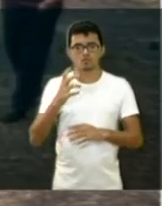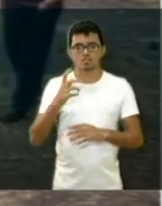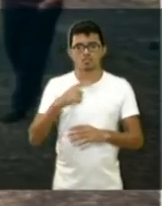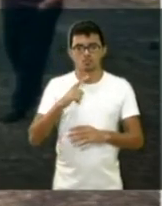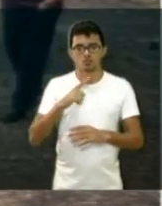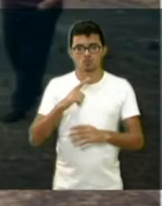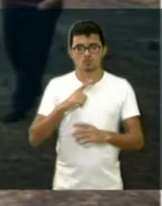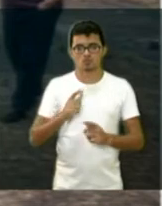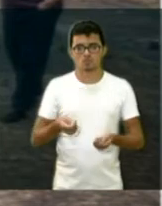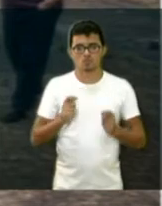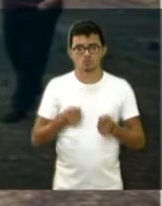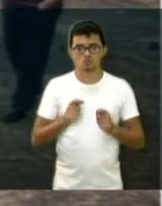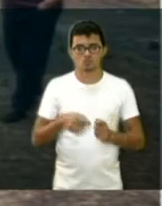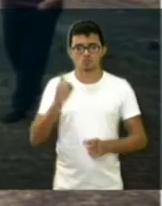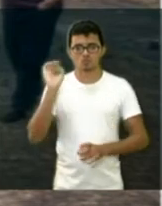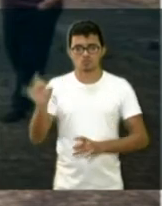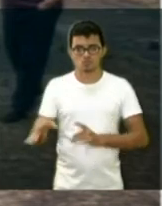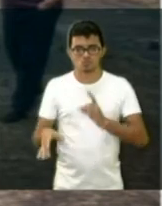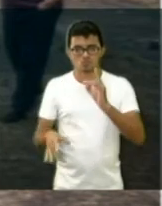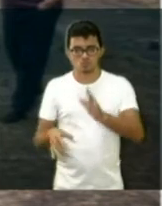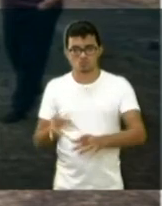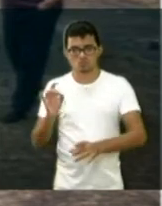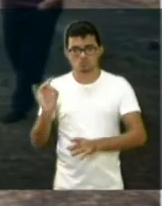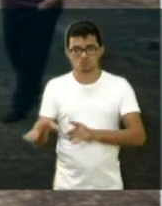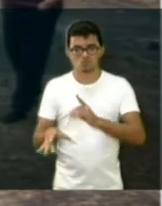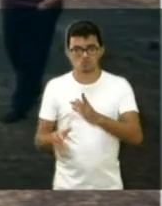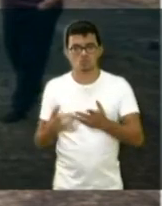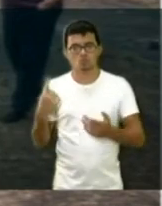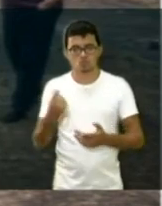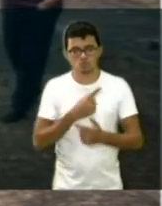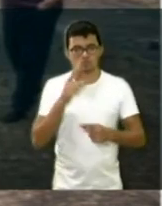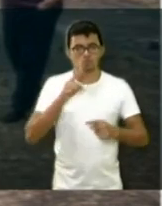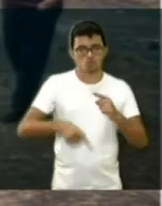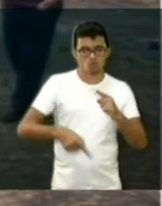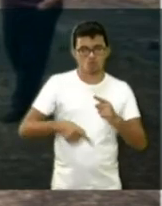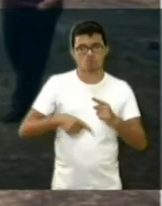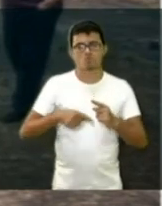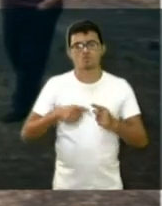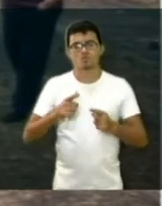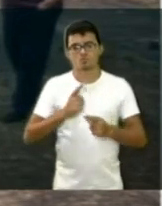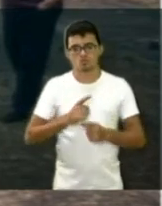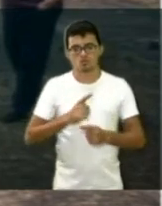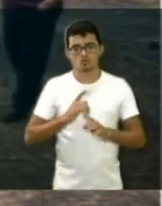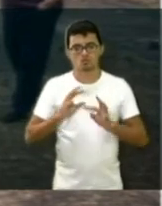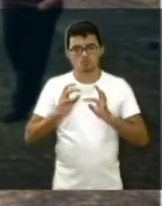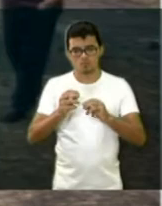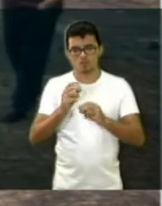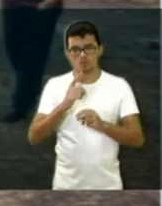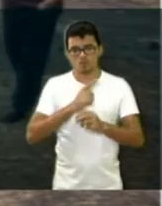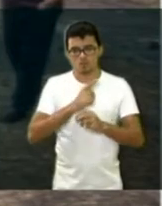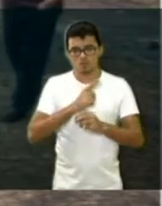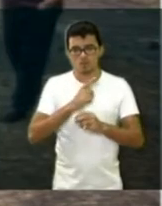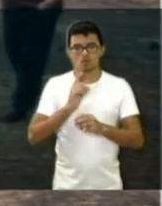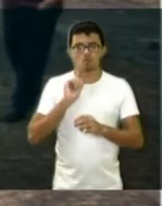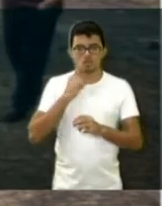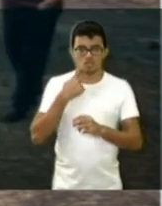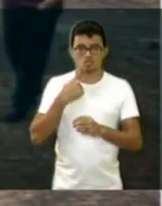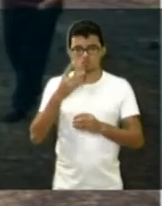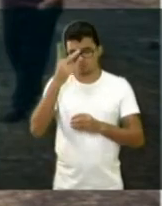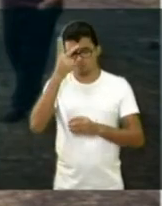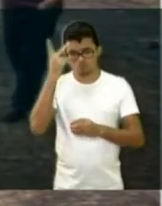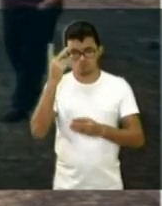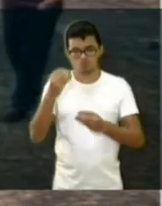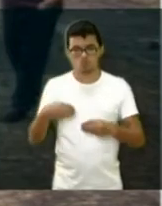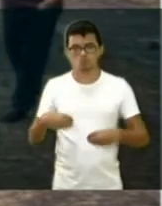jogando lá. Nós fizemos, proibimos, mas eles pegam todo o lixo e vão jogar atrás lá. E lá nós temos